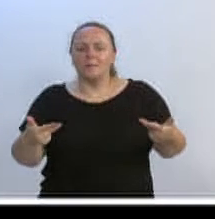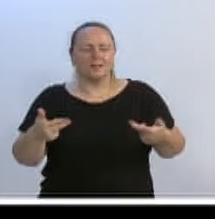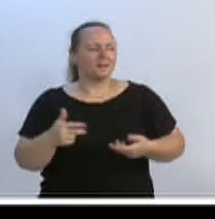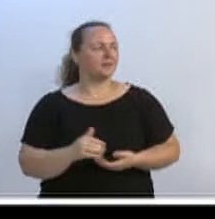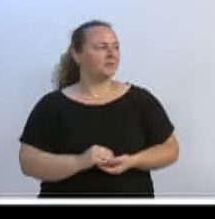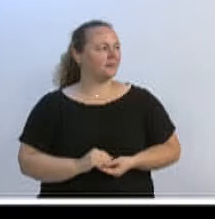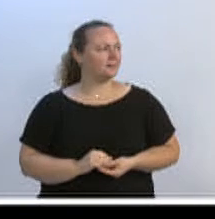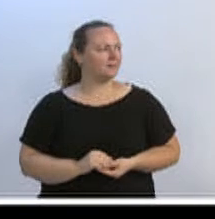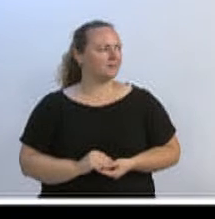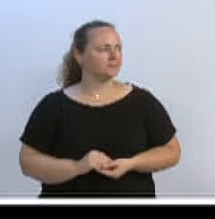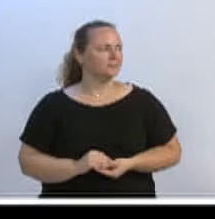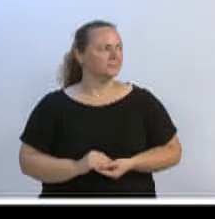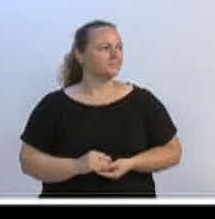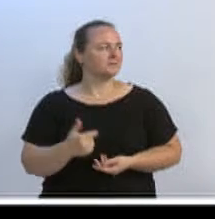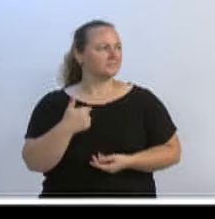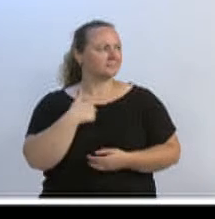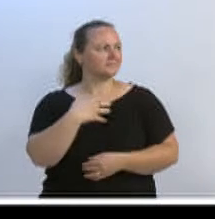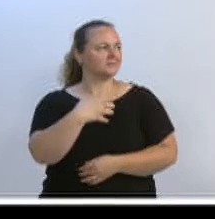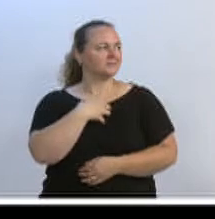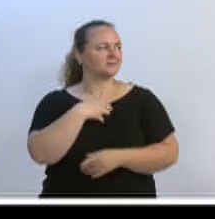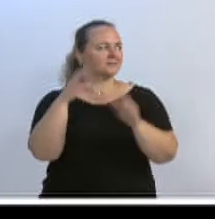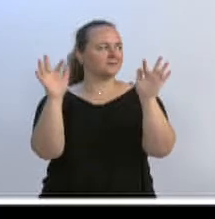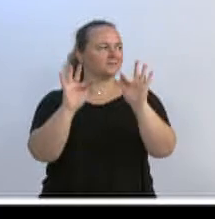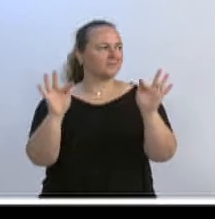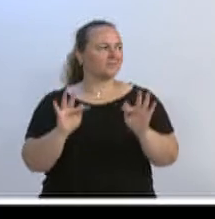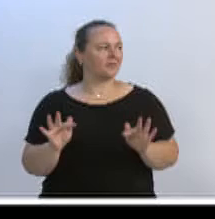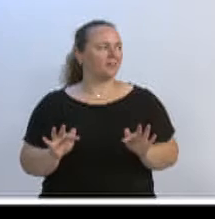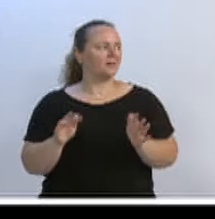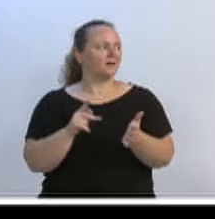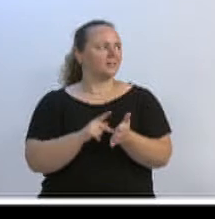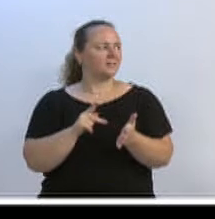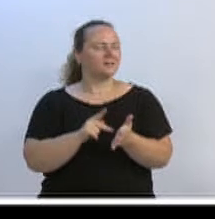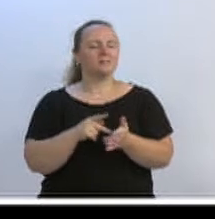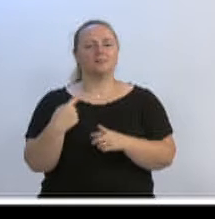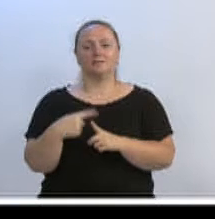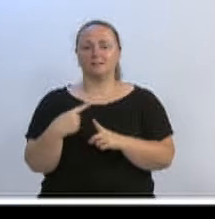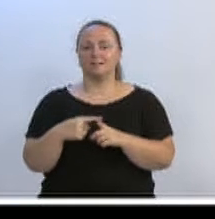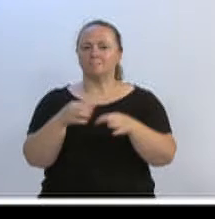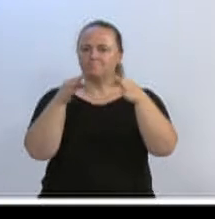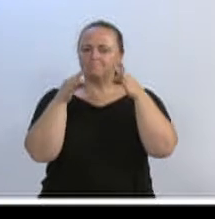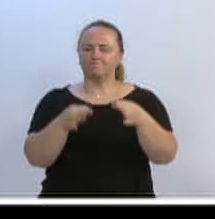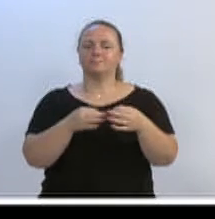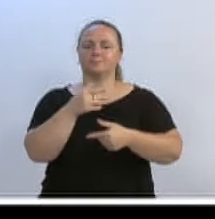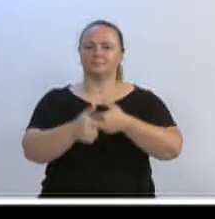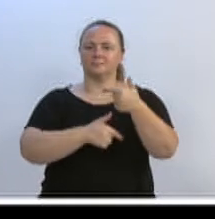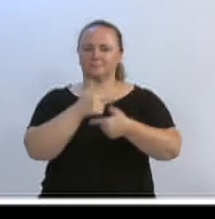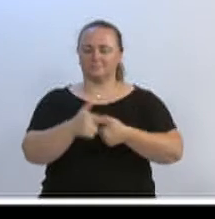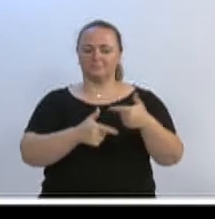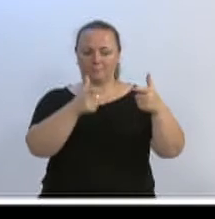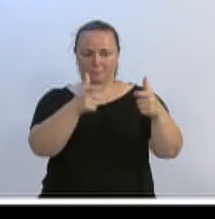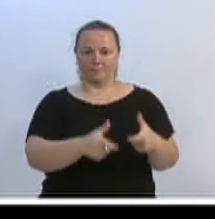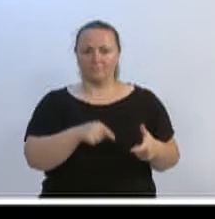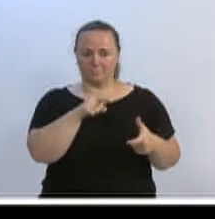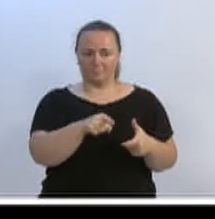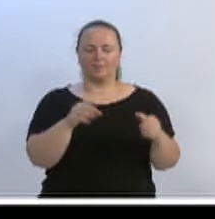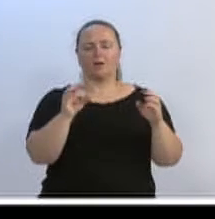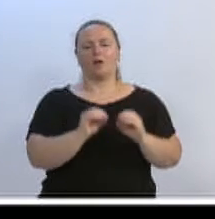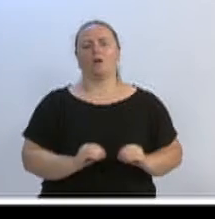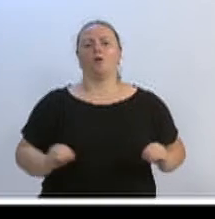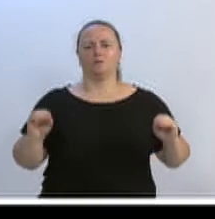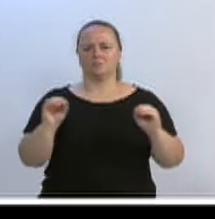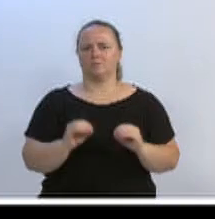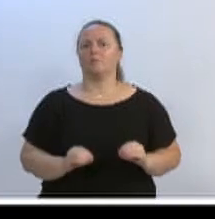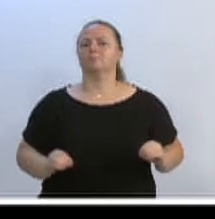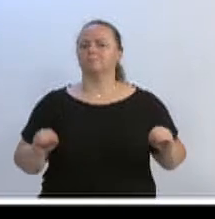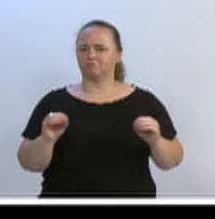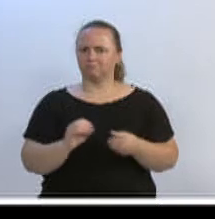estivemos lá e eu fiquei feliz, muito feliz, vereador Bruno Cunha, porque realmente esse trabalho que faz lá no sítio é fantástico. Realmente os animais são